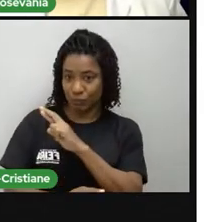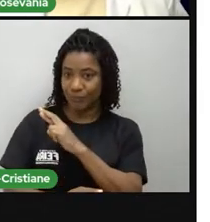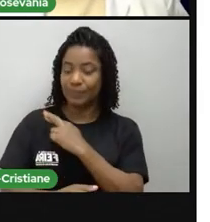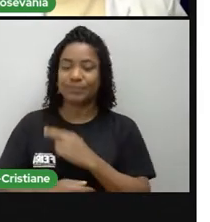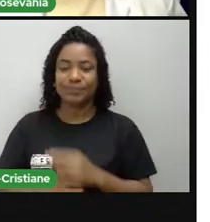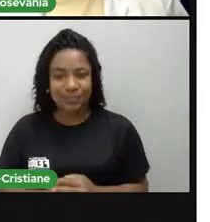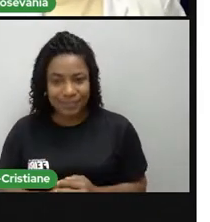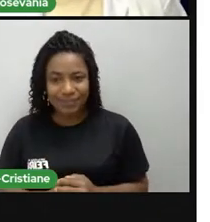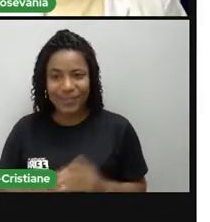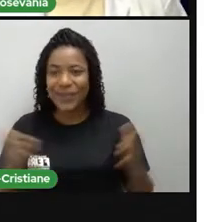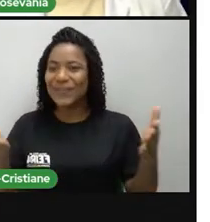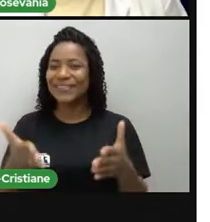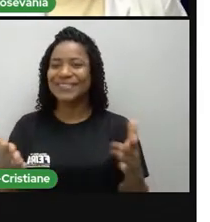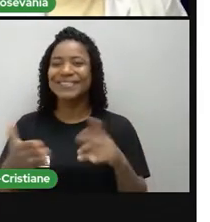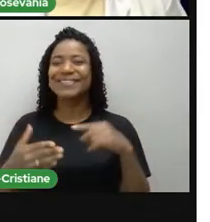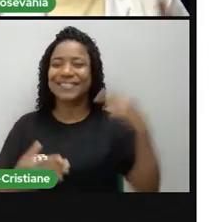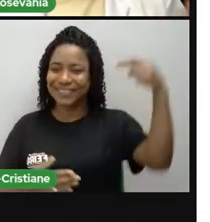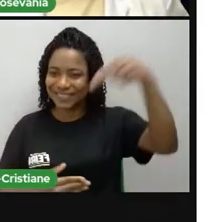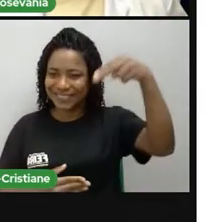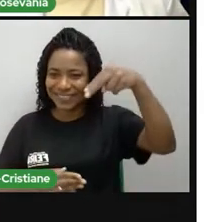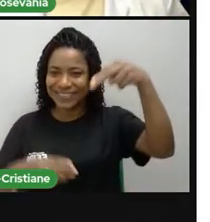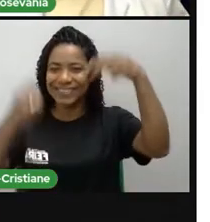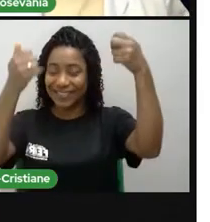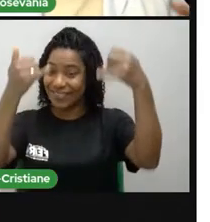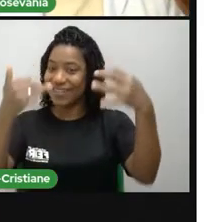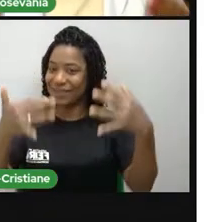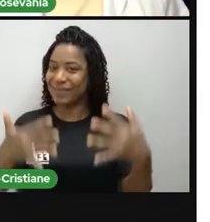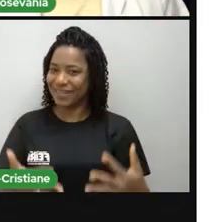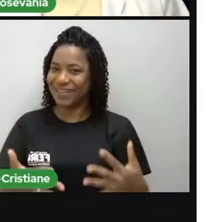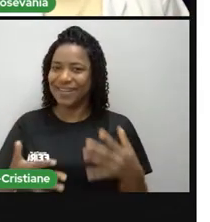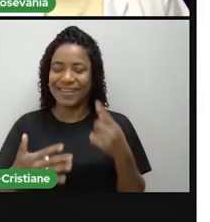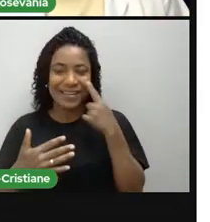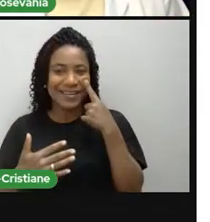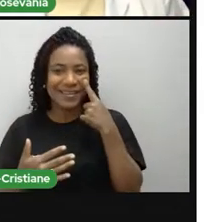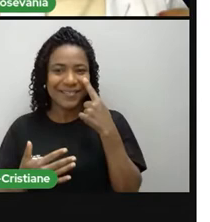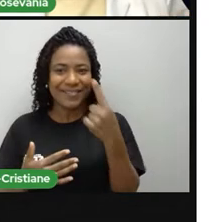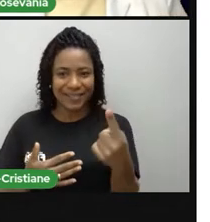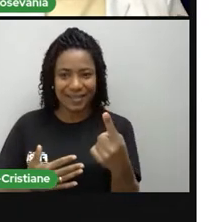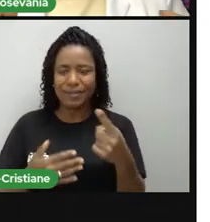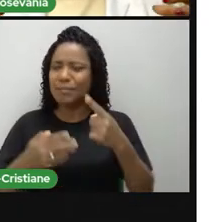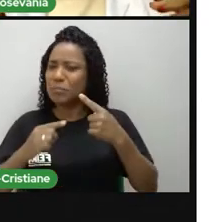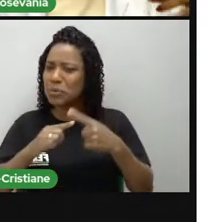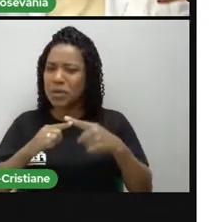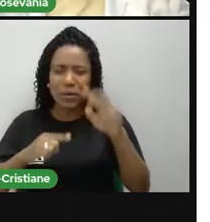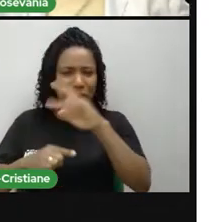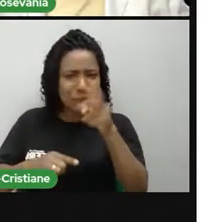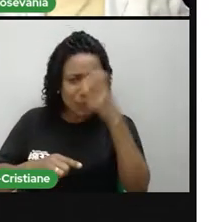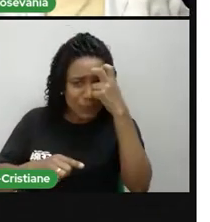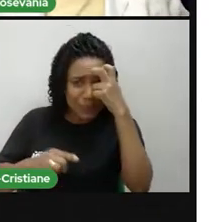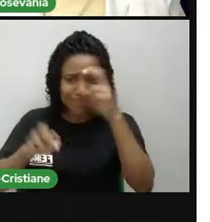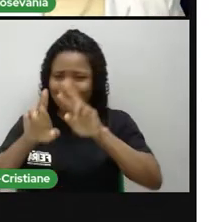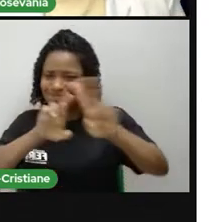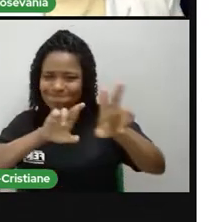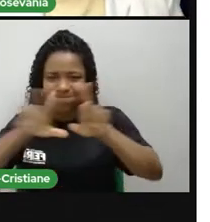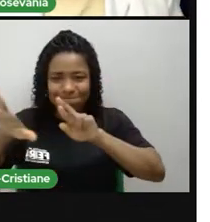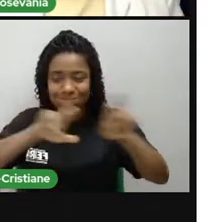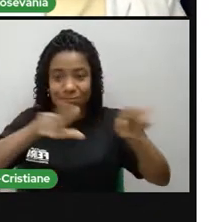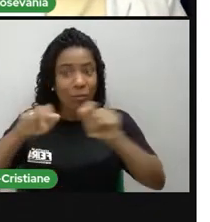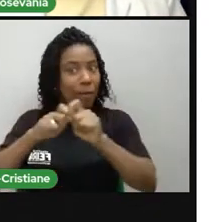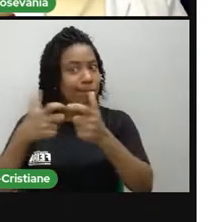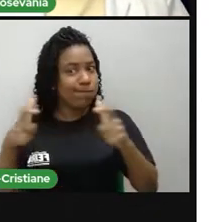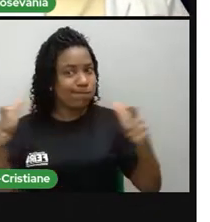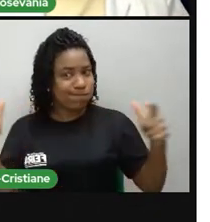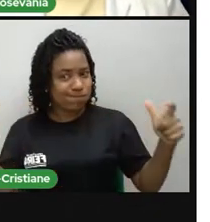hoje, o nosso Nordeste está aqui representado em partes, porque a nossa cultura, ela é tão diversa, ela é tão ampla,